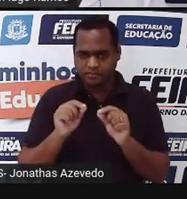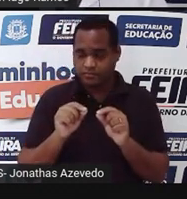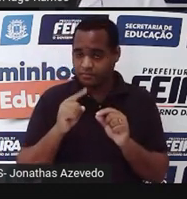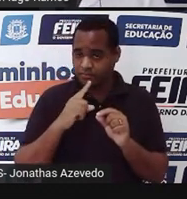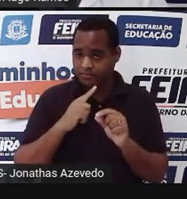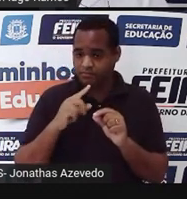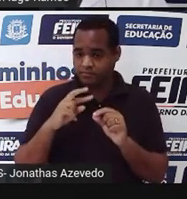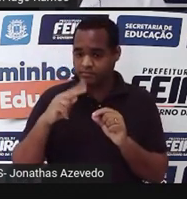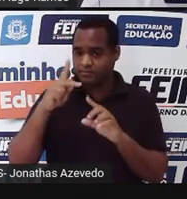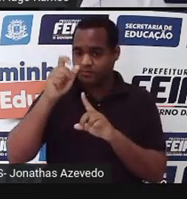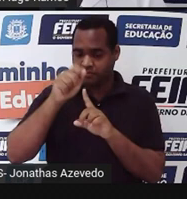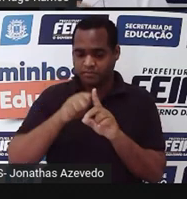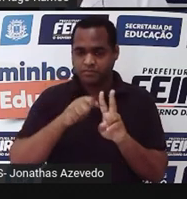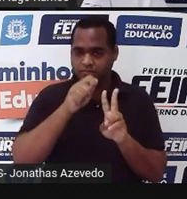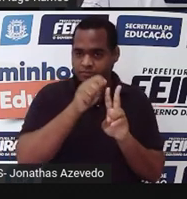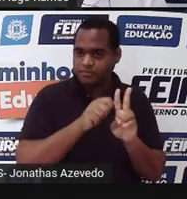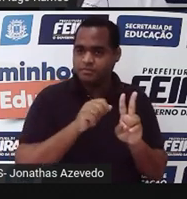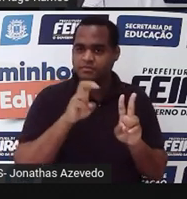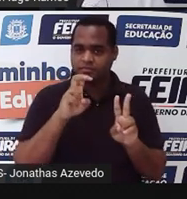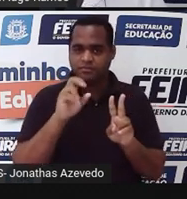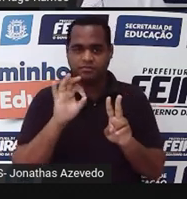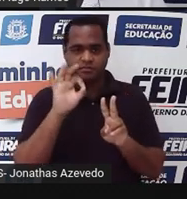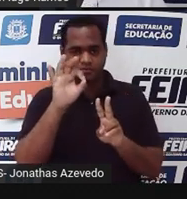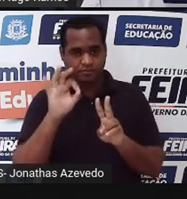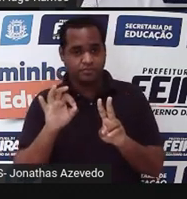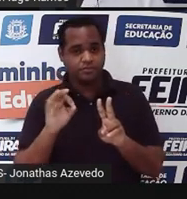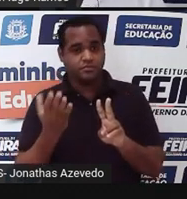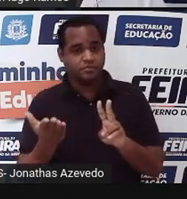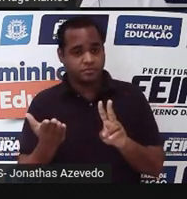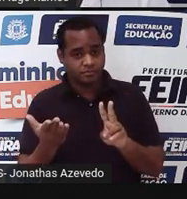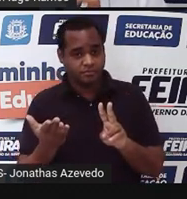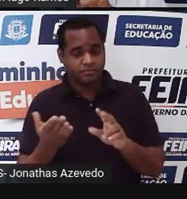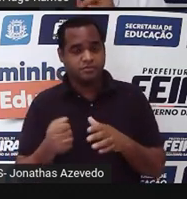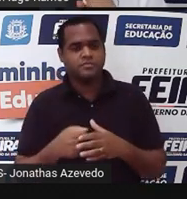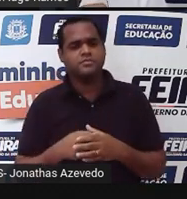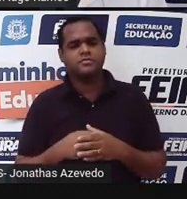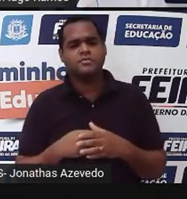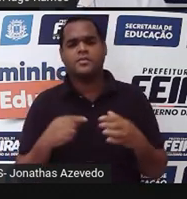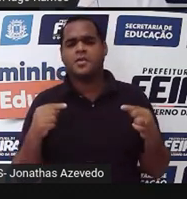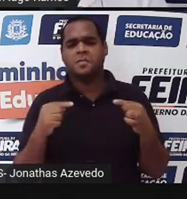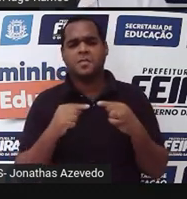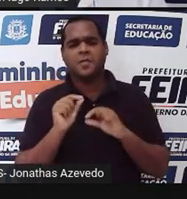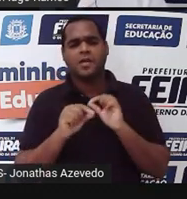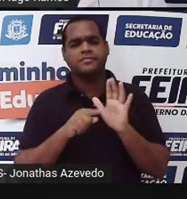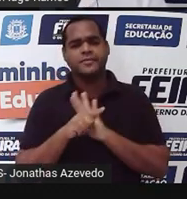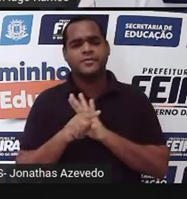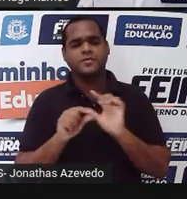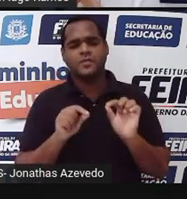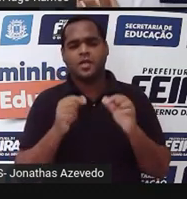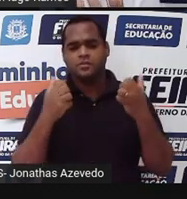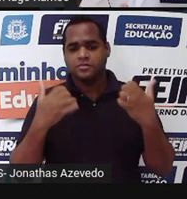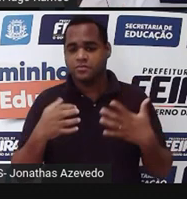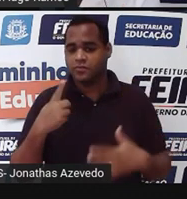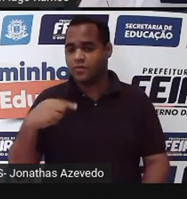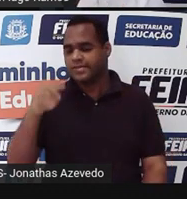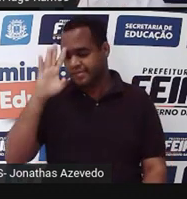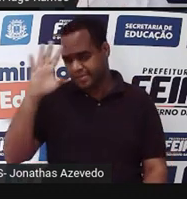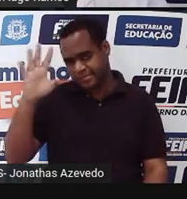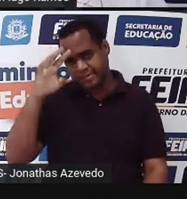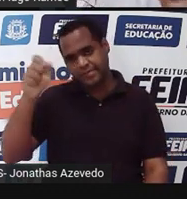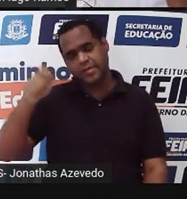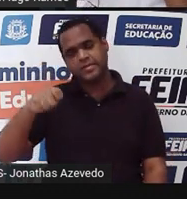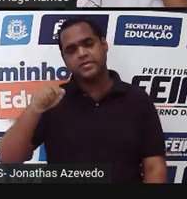do reajuste nos dois meses foi de 50%? Por que essa pergunta? Porque a gente pode pensar assim.